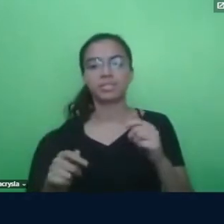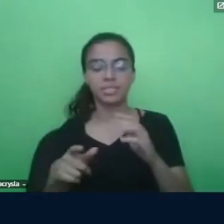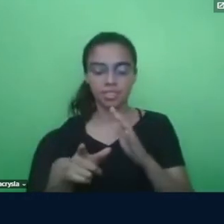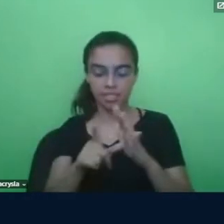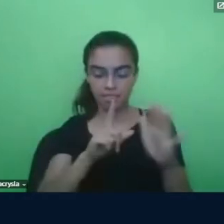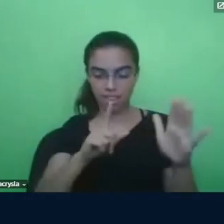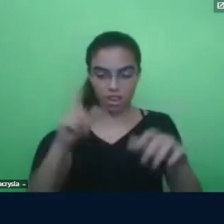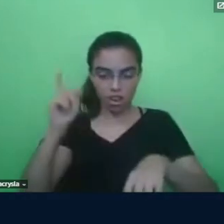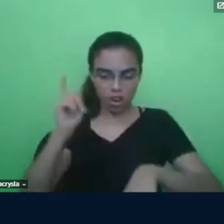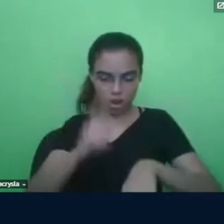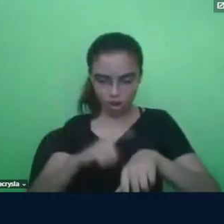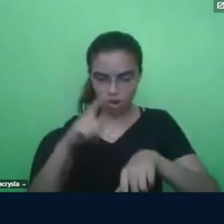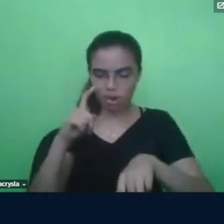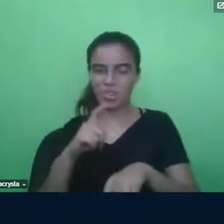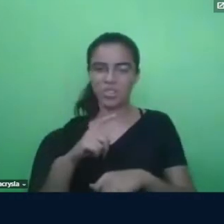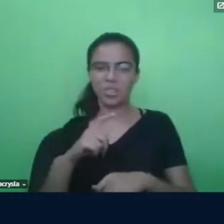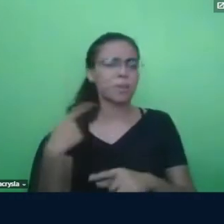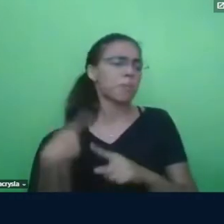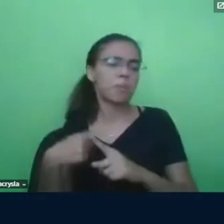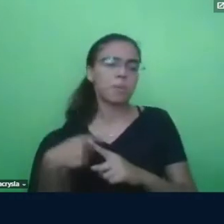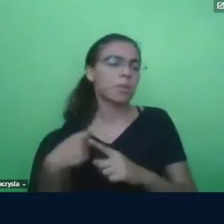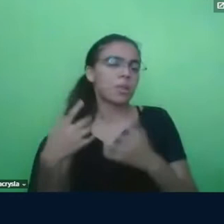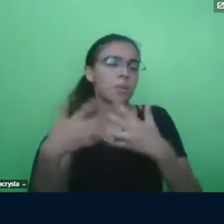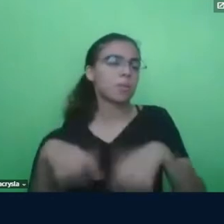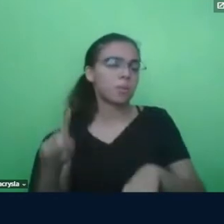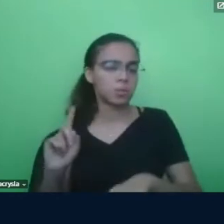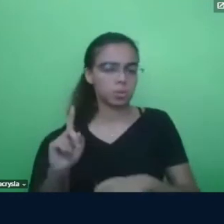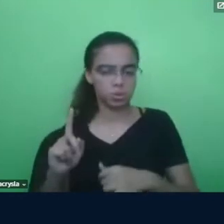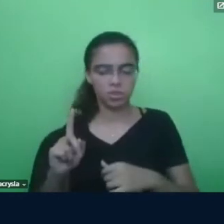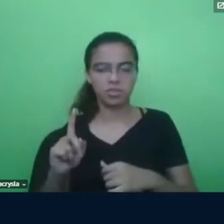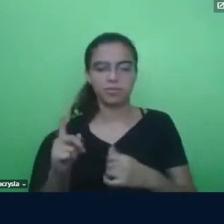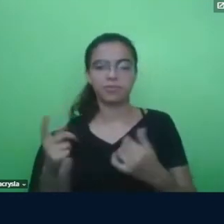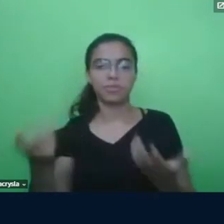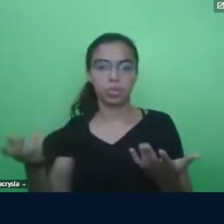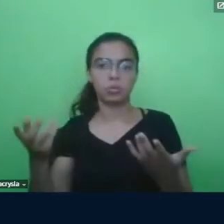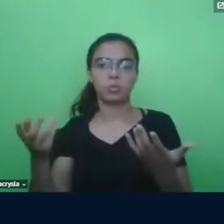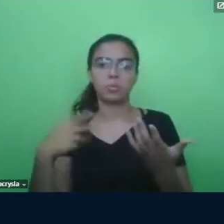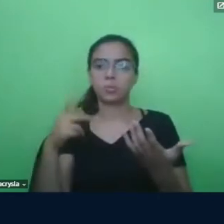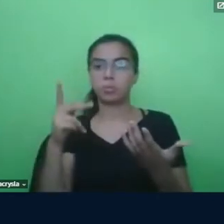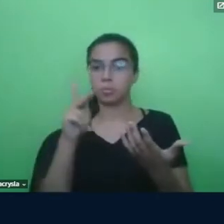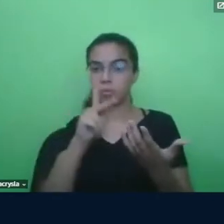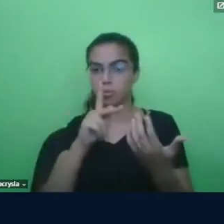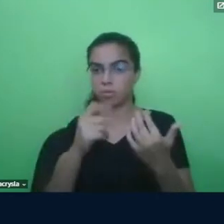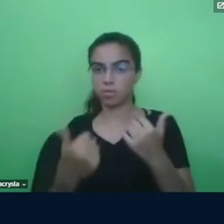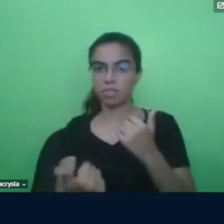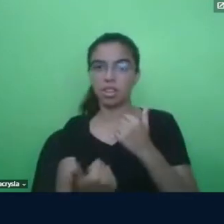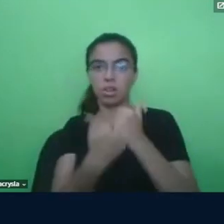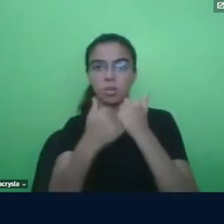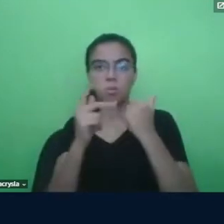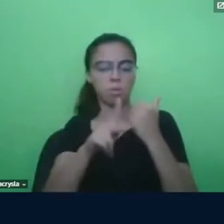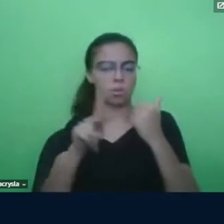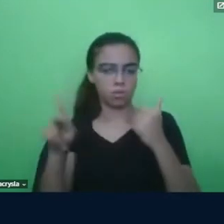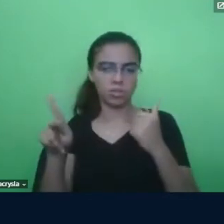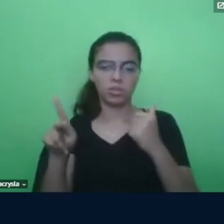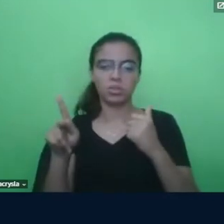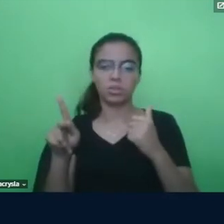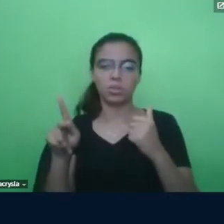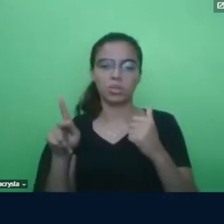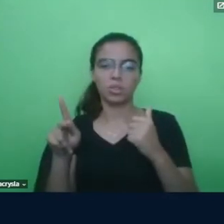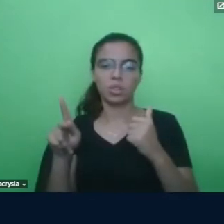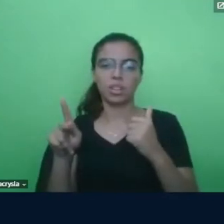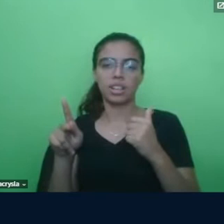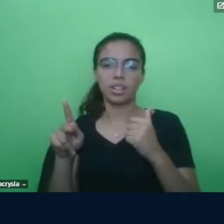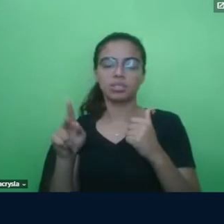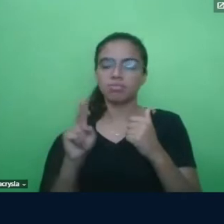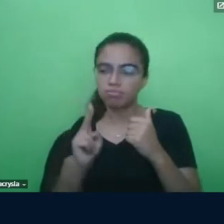talvez por que que não deu certo, né? E aí, então, eu acho que ajuda o professor também a não desacreditar de si mesmo, a